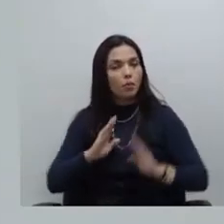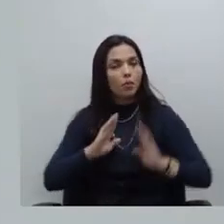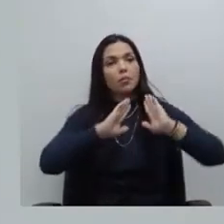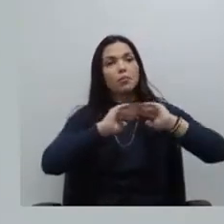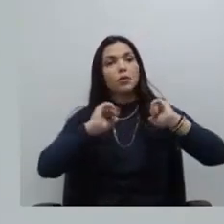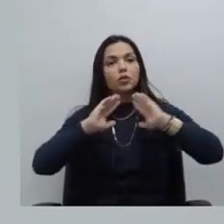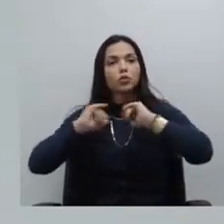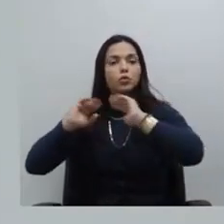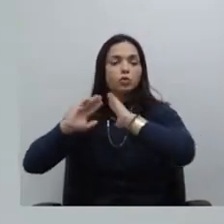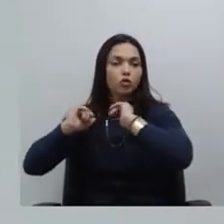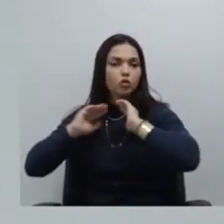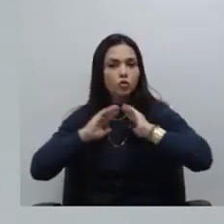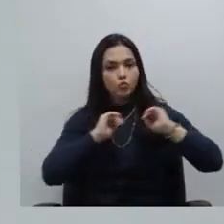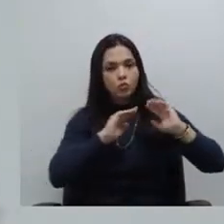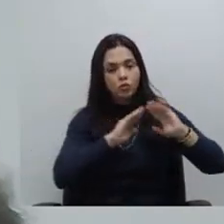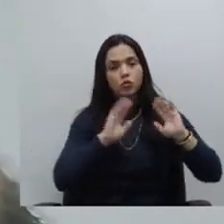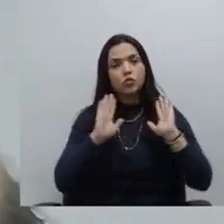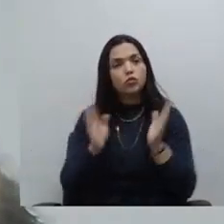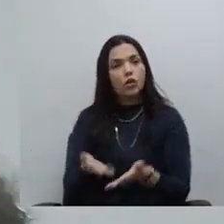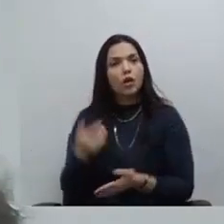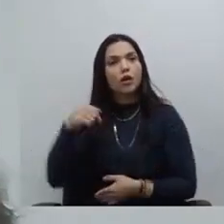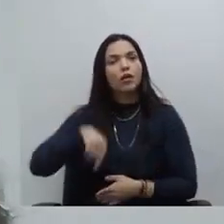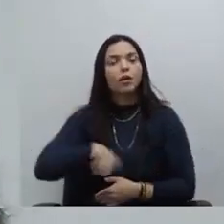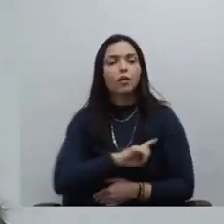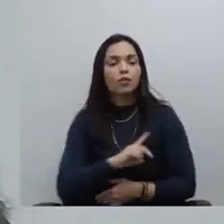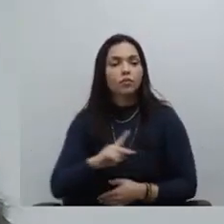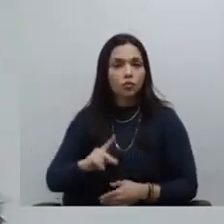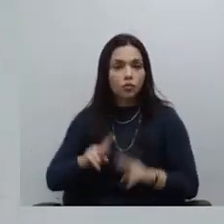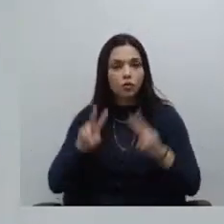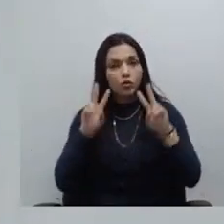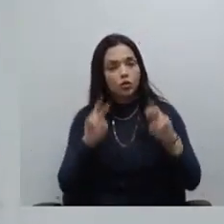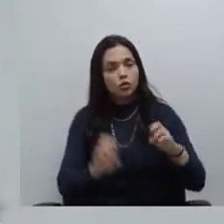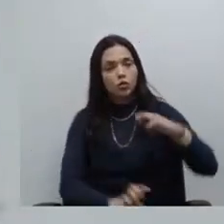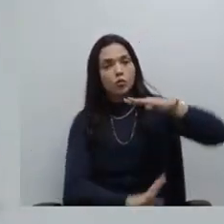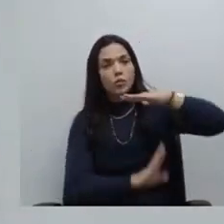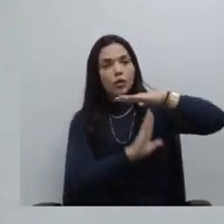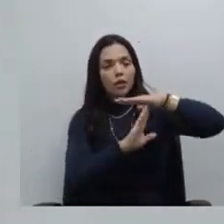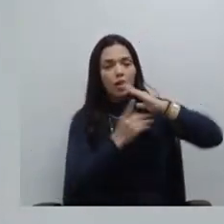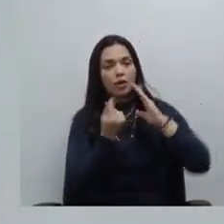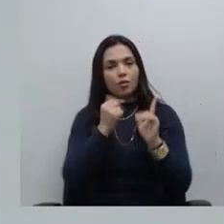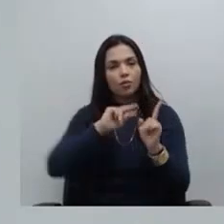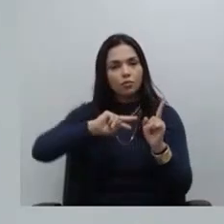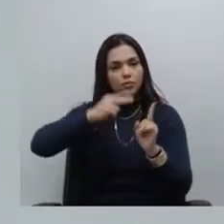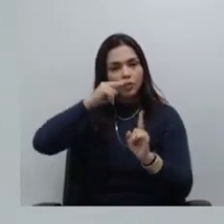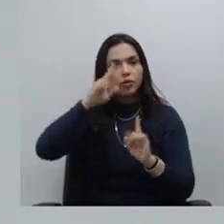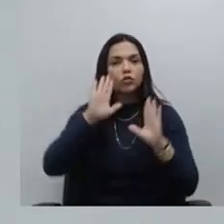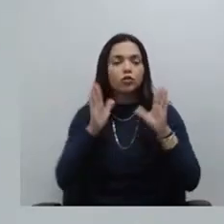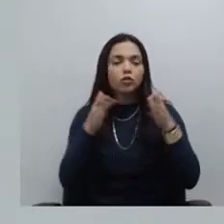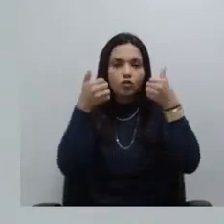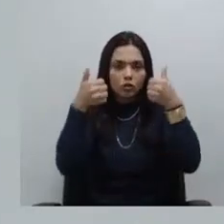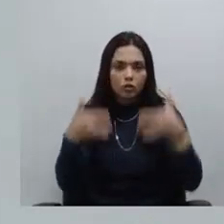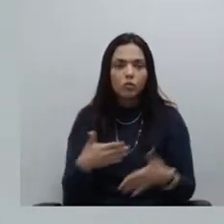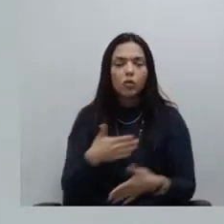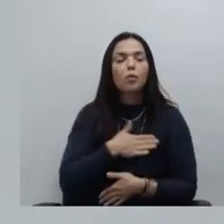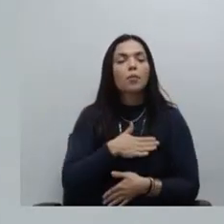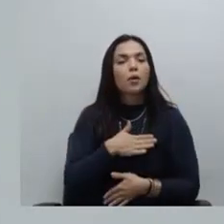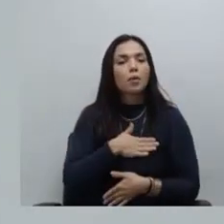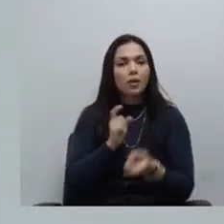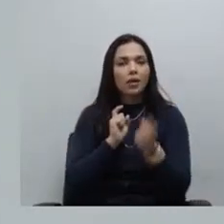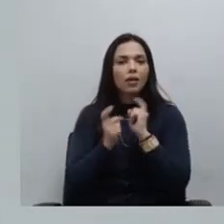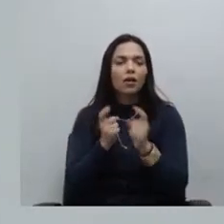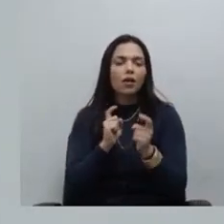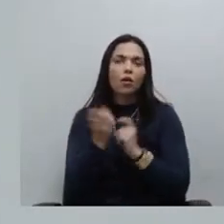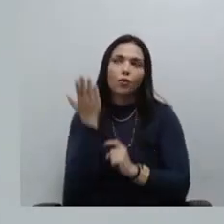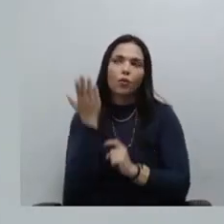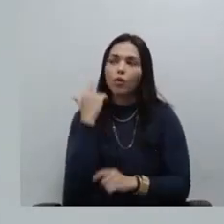que fizeram aqui ao conselho superior com relação ao teto retroativo eu entendi você nem se explicou inclusive a mim na reunião